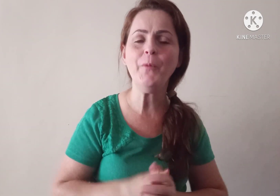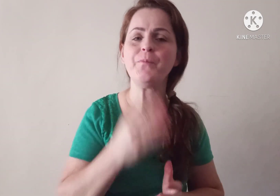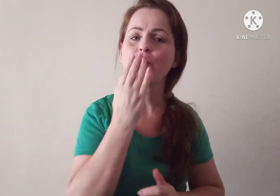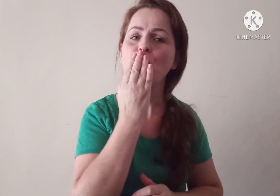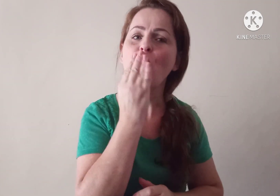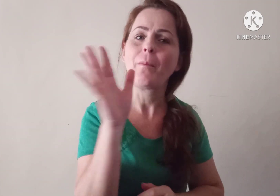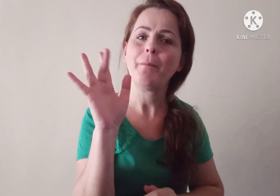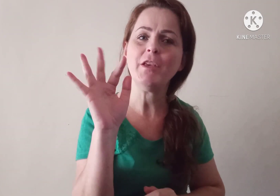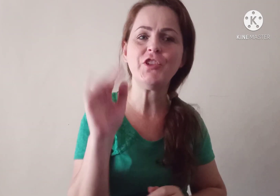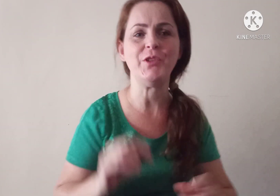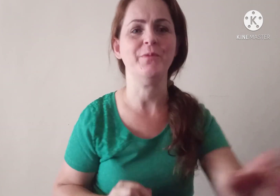Tá bom? Beijinho!